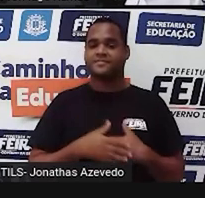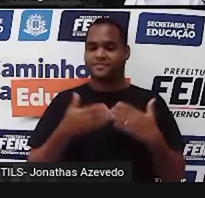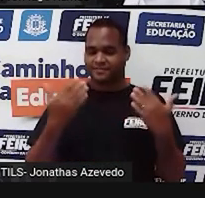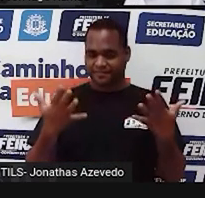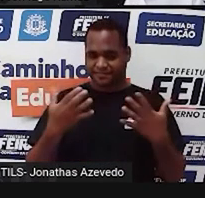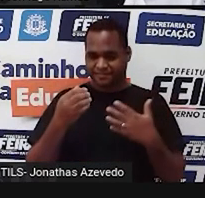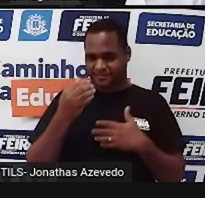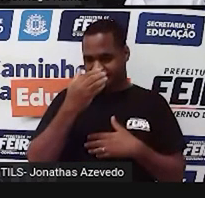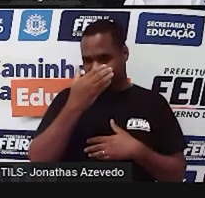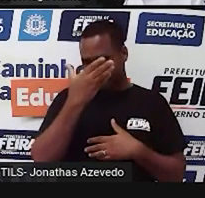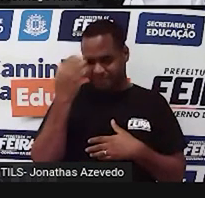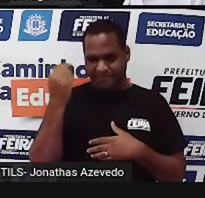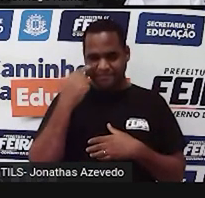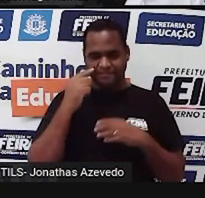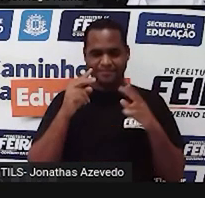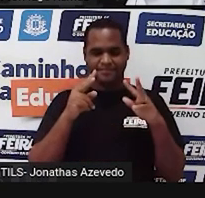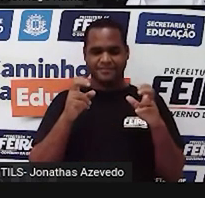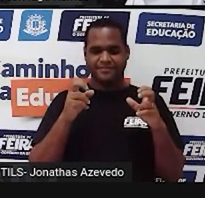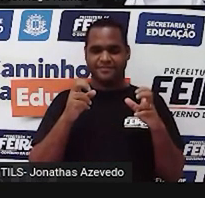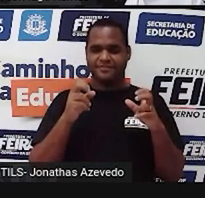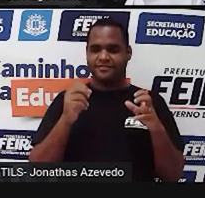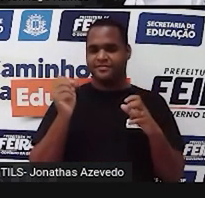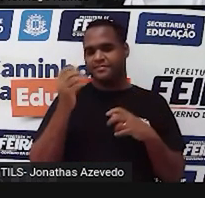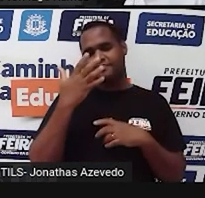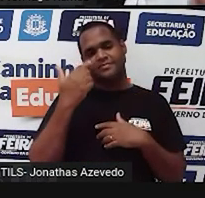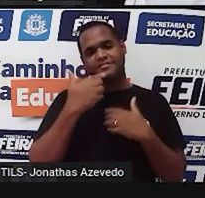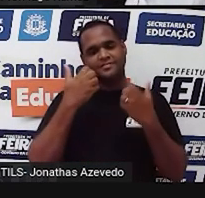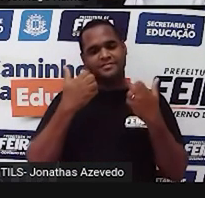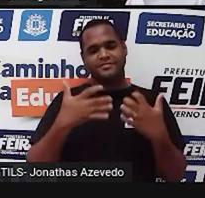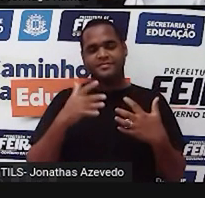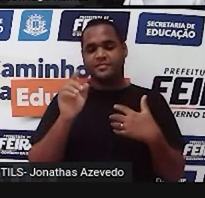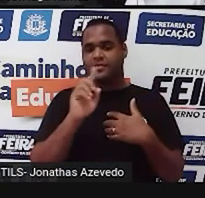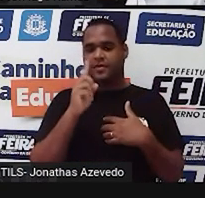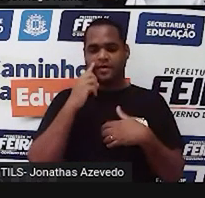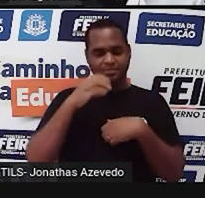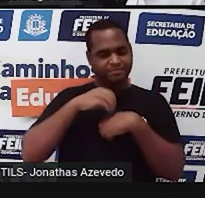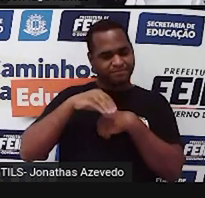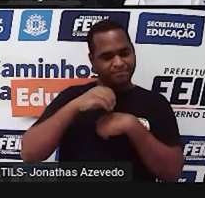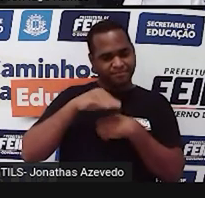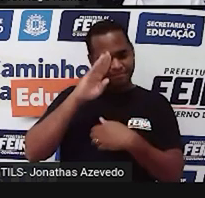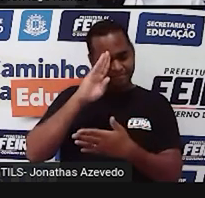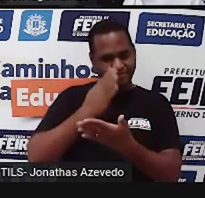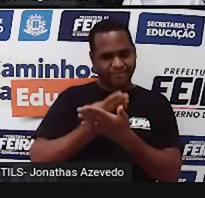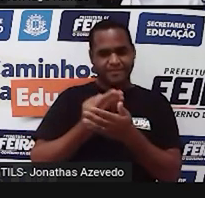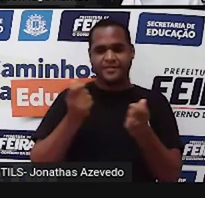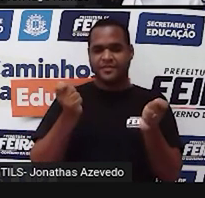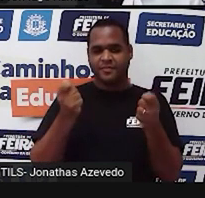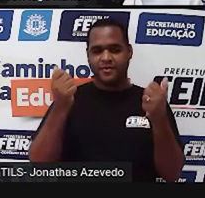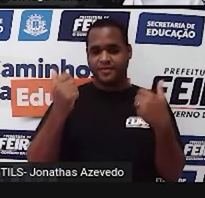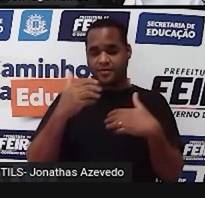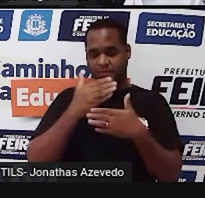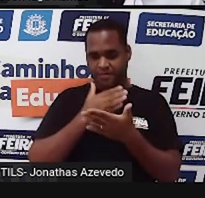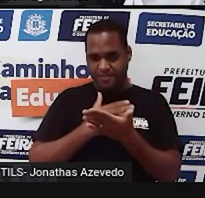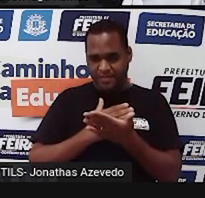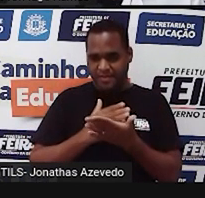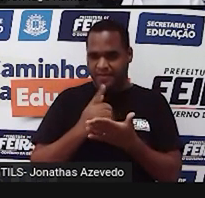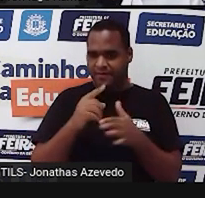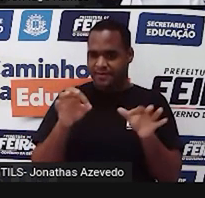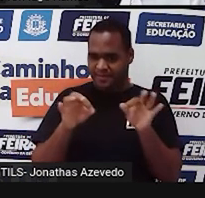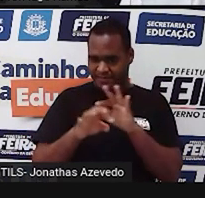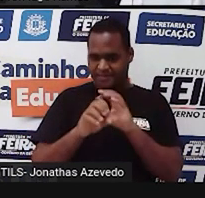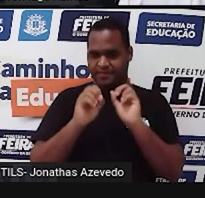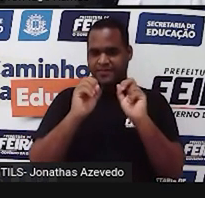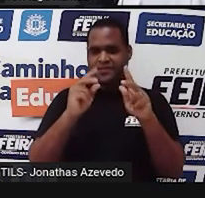isso aí, vamos dizer o nosso lema, não pode deixar de dizer porque a gente precisa acreditar nisso, eu vou começar e você vai terminar,